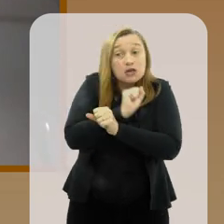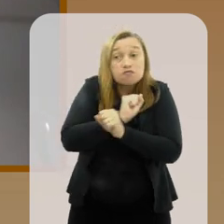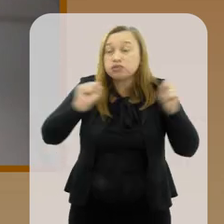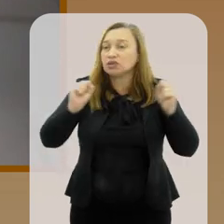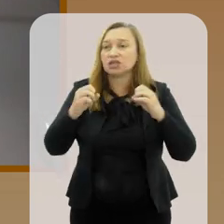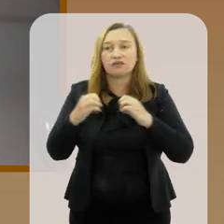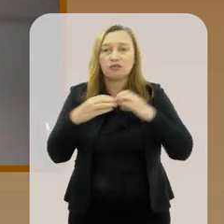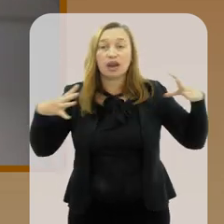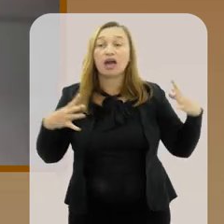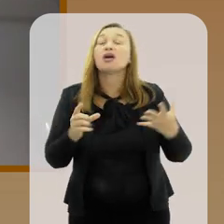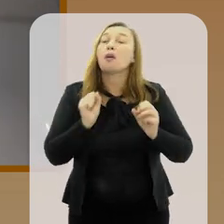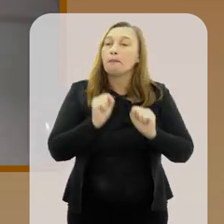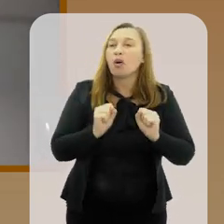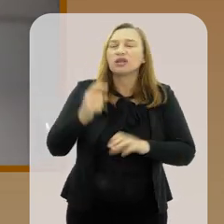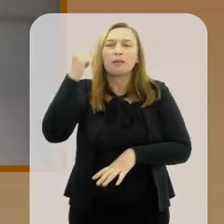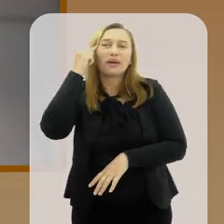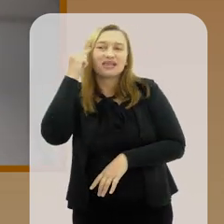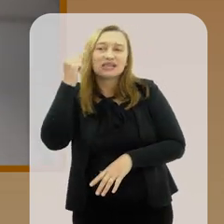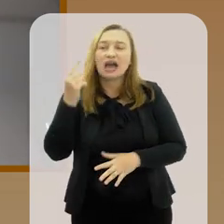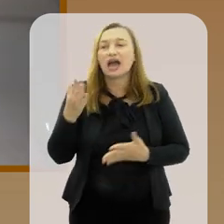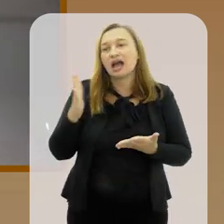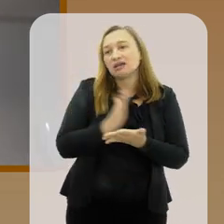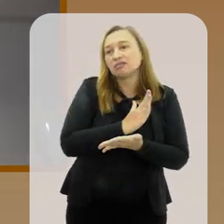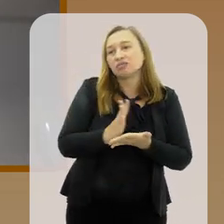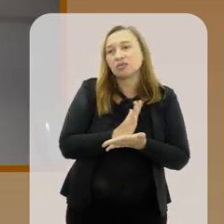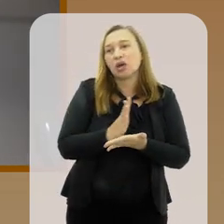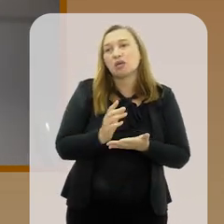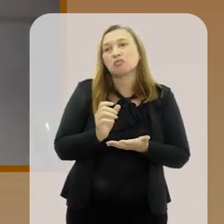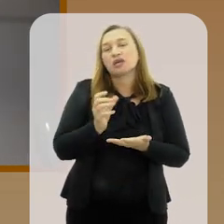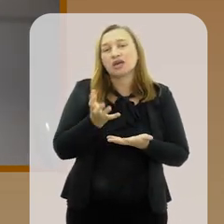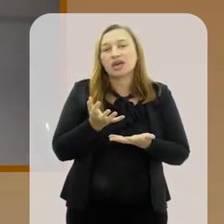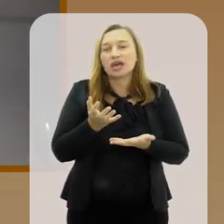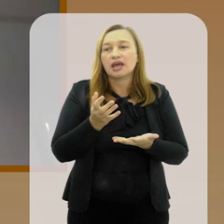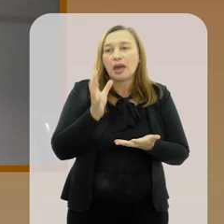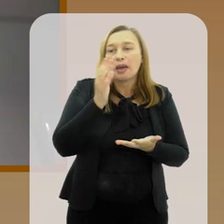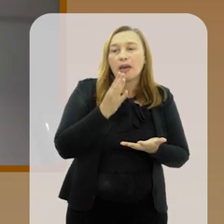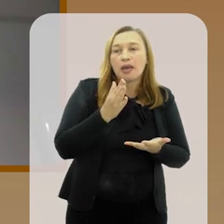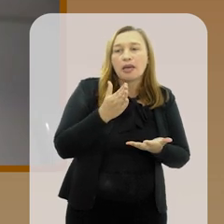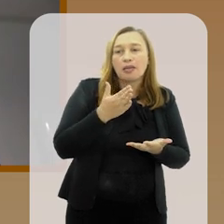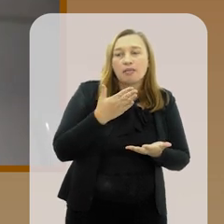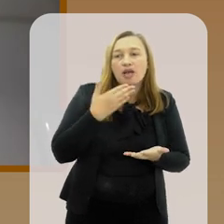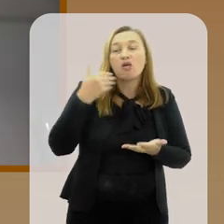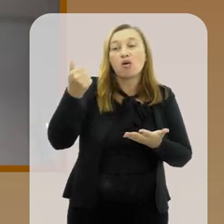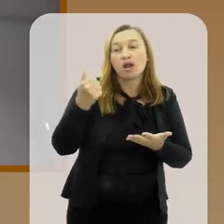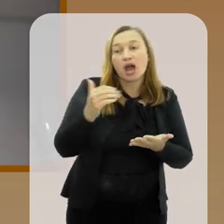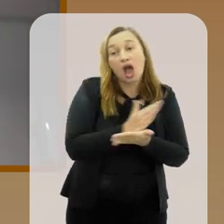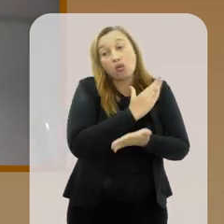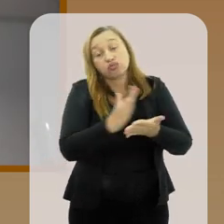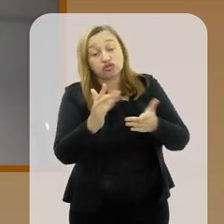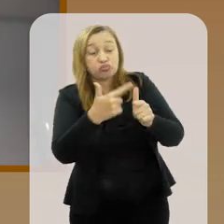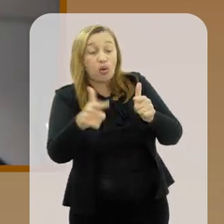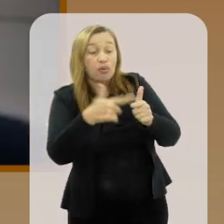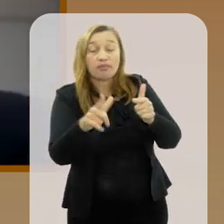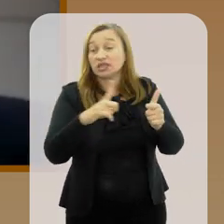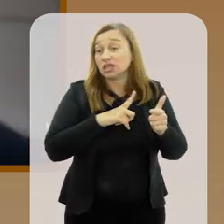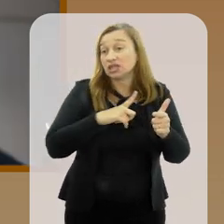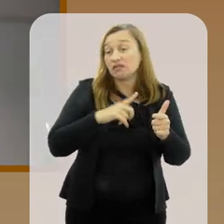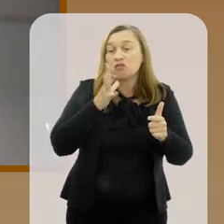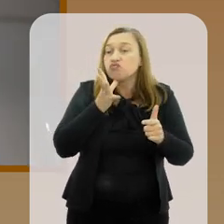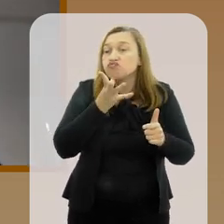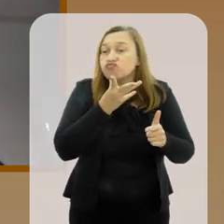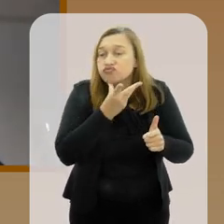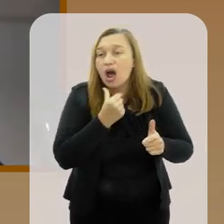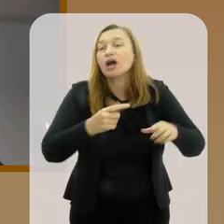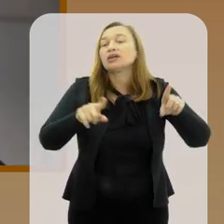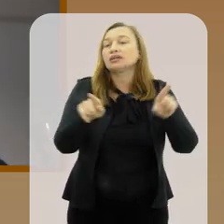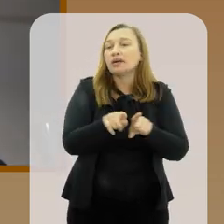Então, você pode pensar, então, em vários níveis. Ao mesmo tempo que você tenta melhorar todos os problemas que tem no país, isso vai demorar muito tempo,